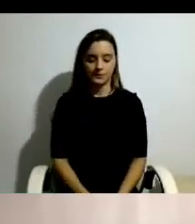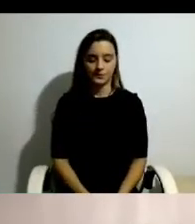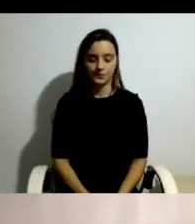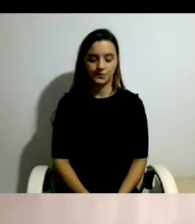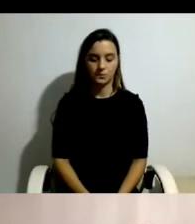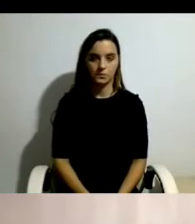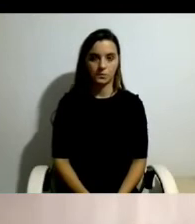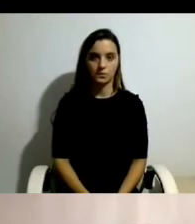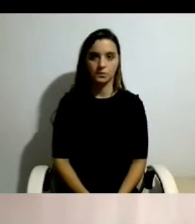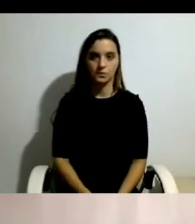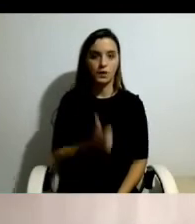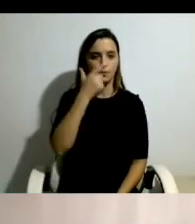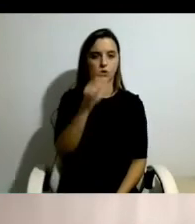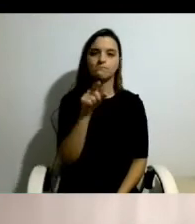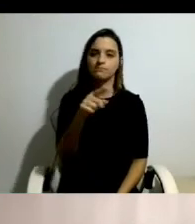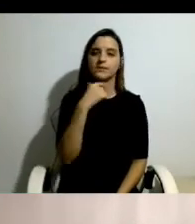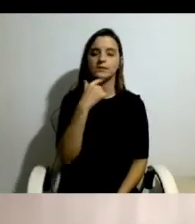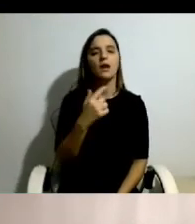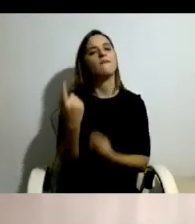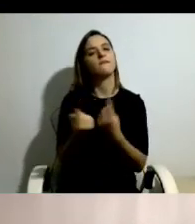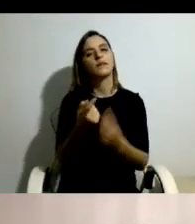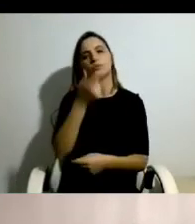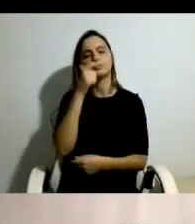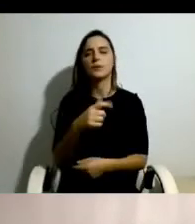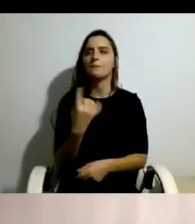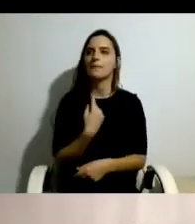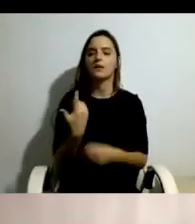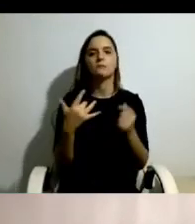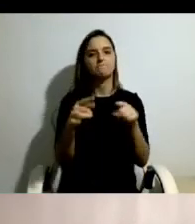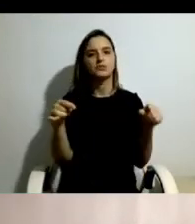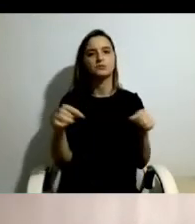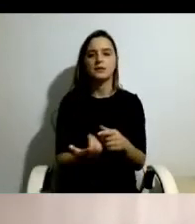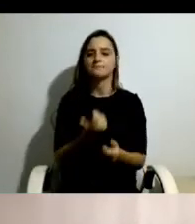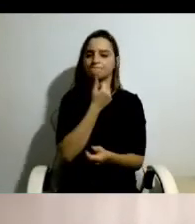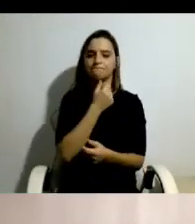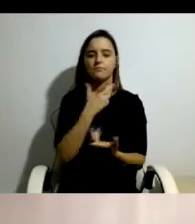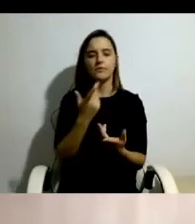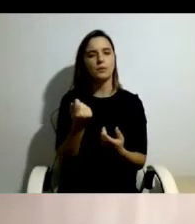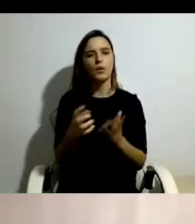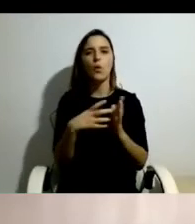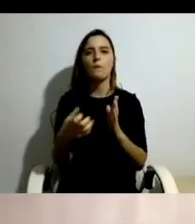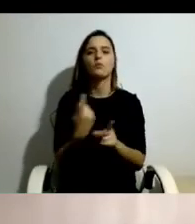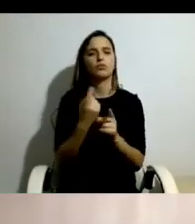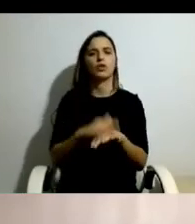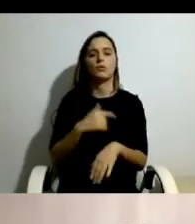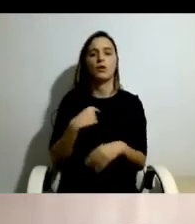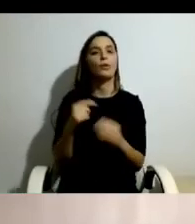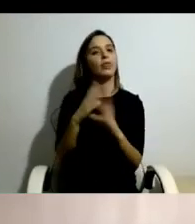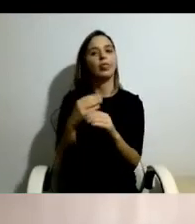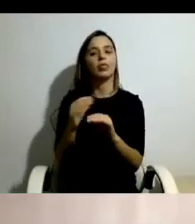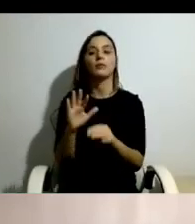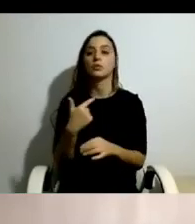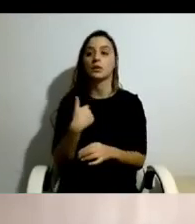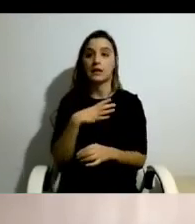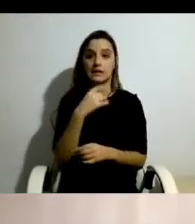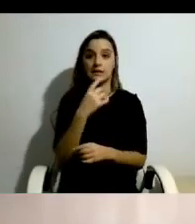Esta pessoa diz, às vezes quando uma pessoa tem que definir o seu espaço fica um pouco complicado, porque eu converso, mas quando é para dizer que não,